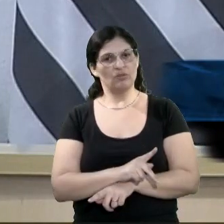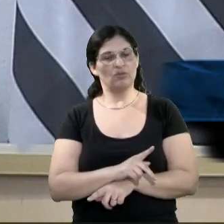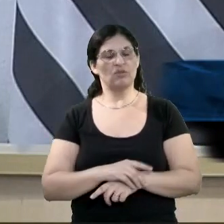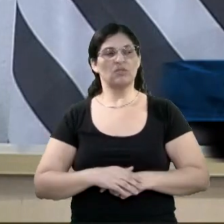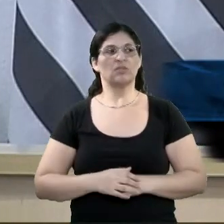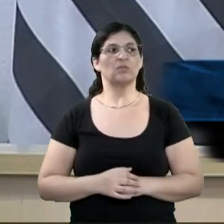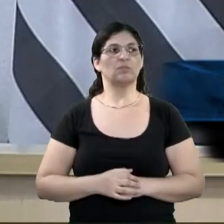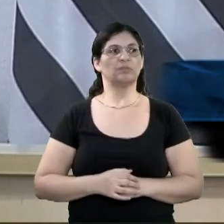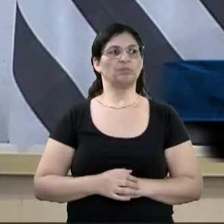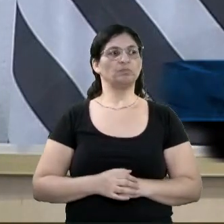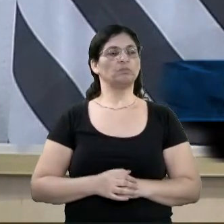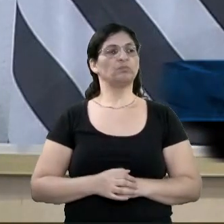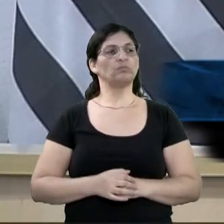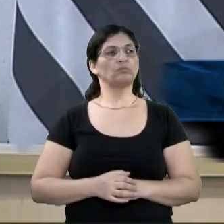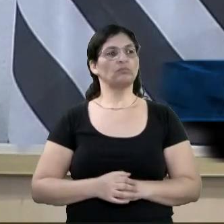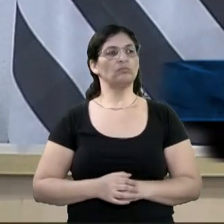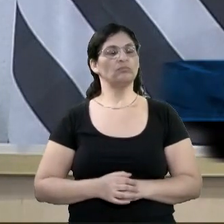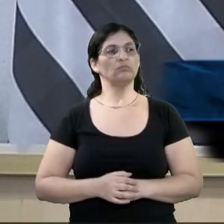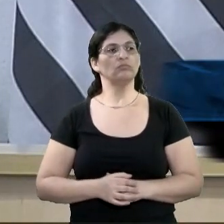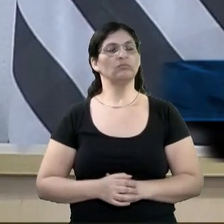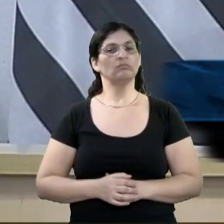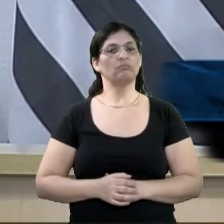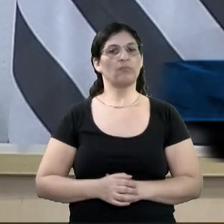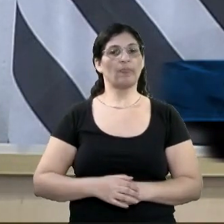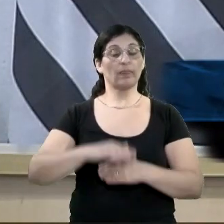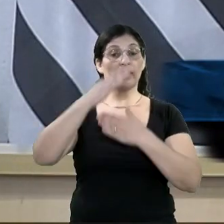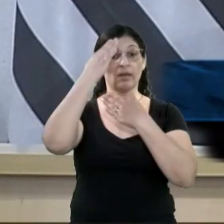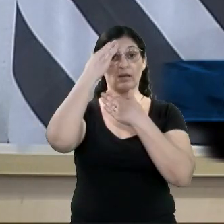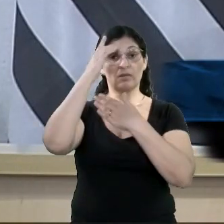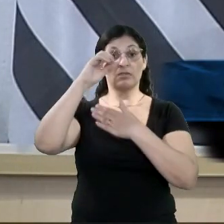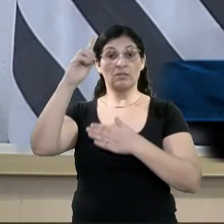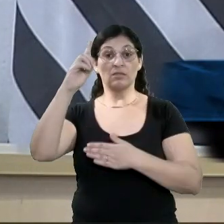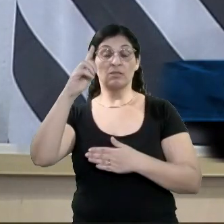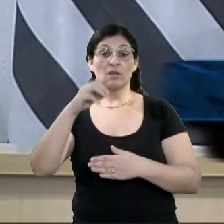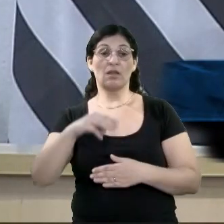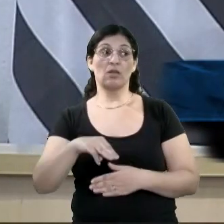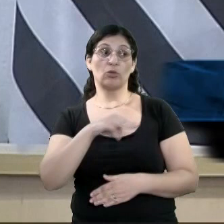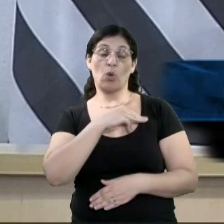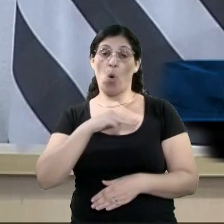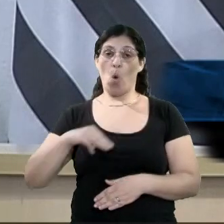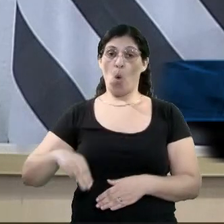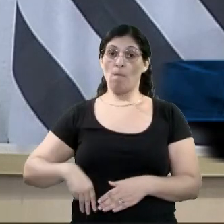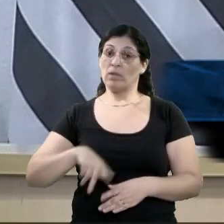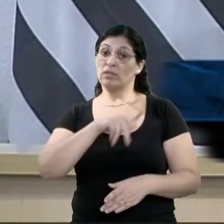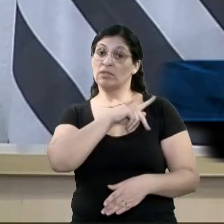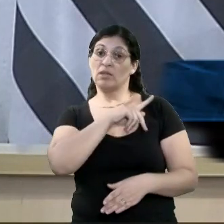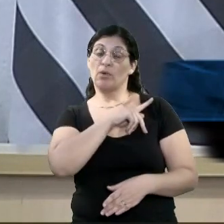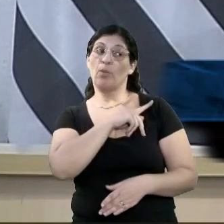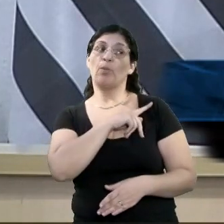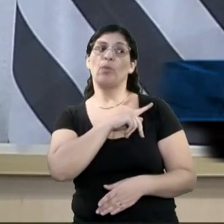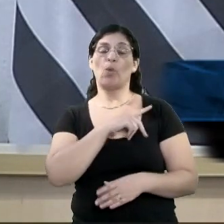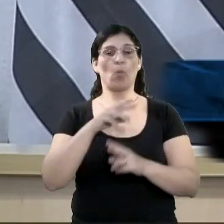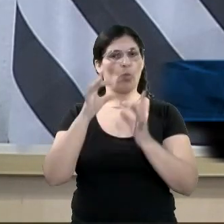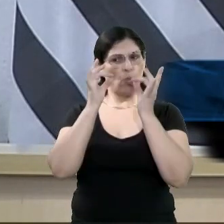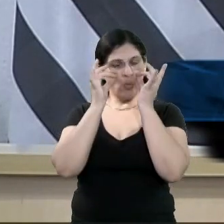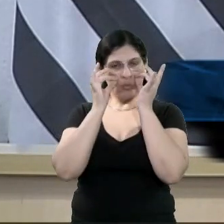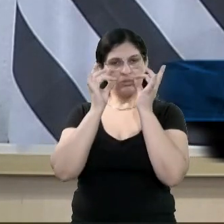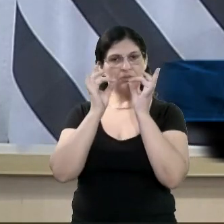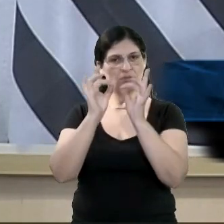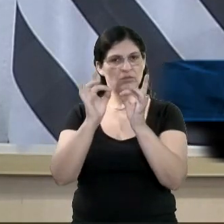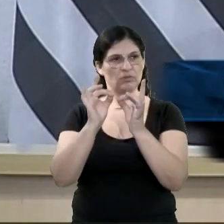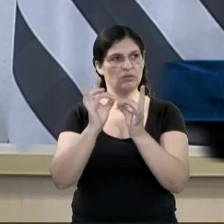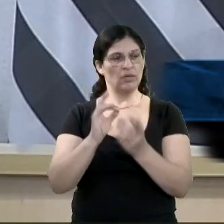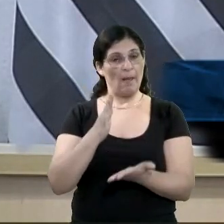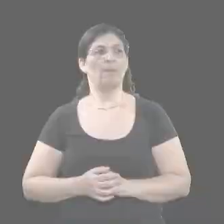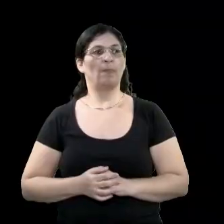O vereador Serginho enviou um ofício à FATEC a pedido dos alunos que estavam sem o auxílio-transporte. Ele agradeceu ao diretor da instituição pela